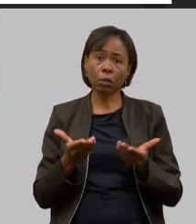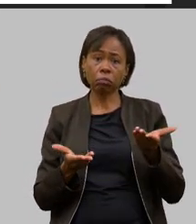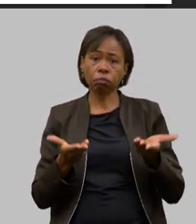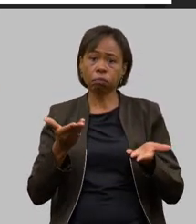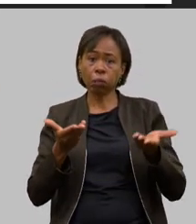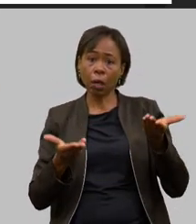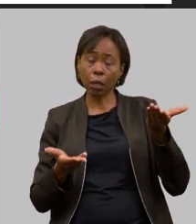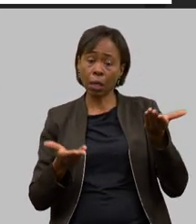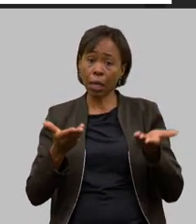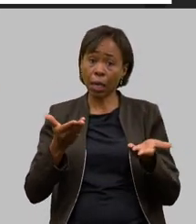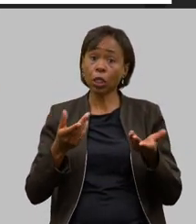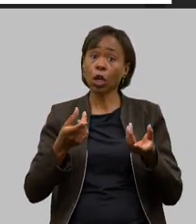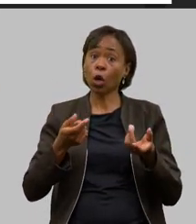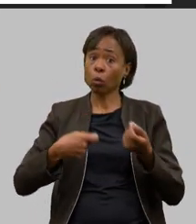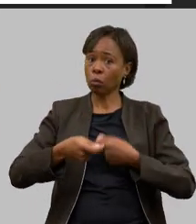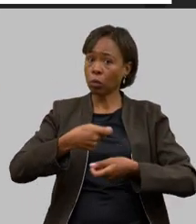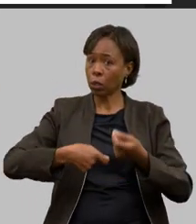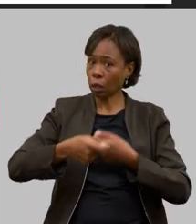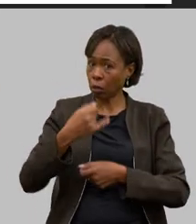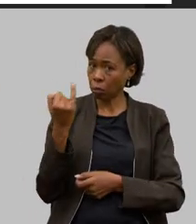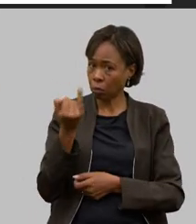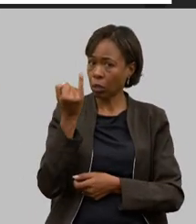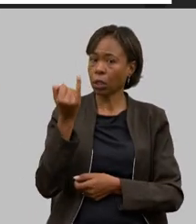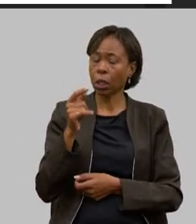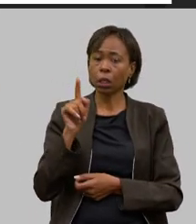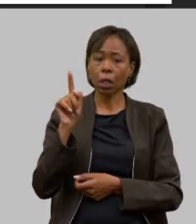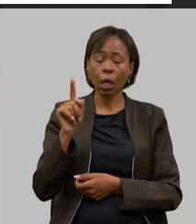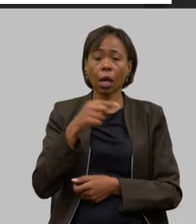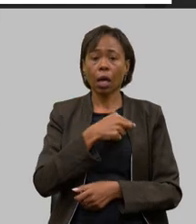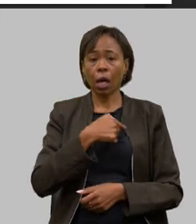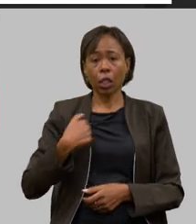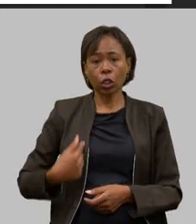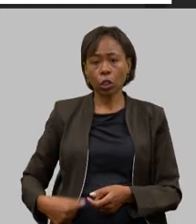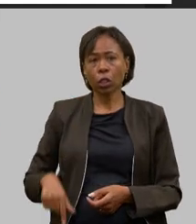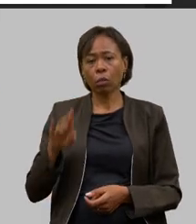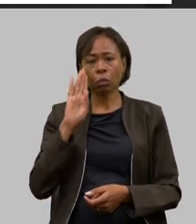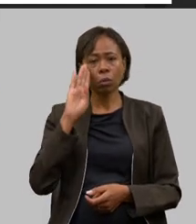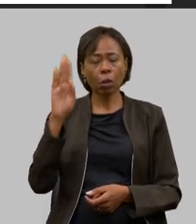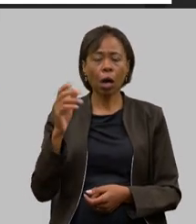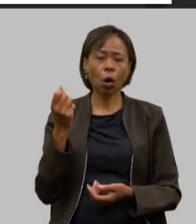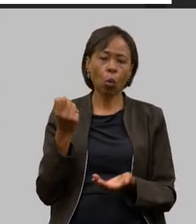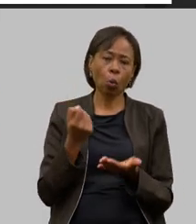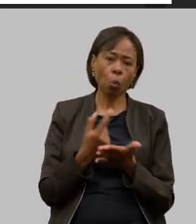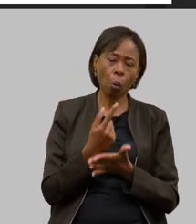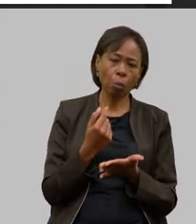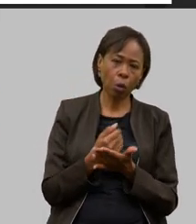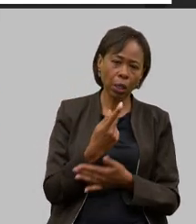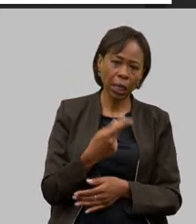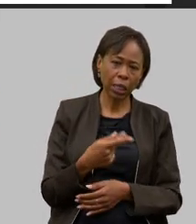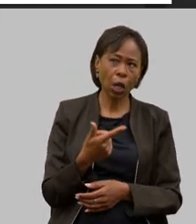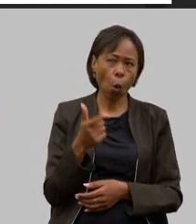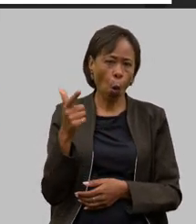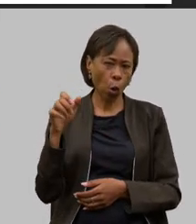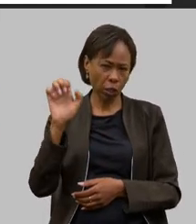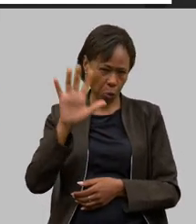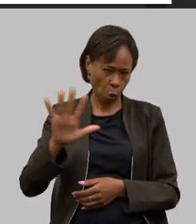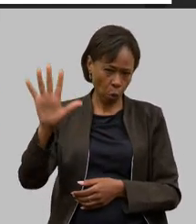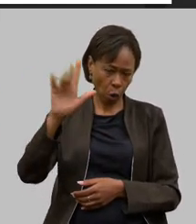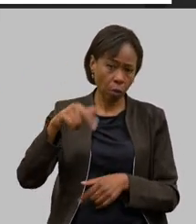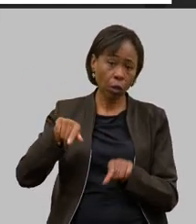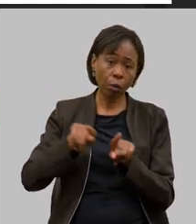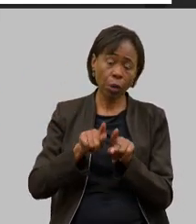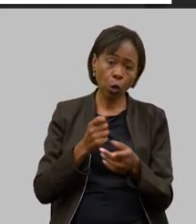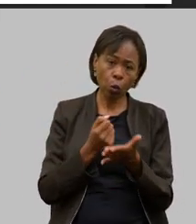fundamental para a gente nós temos a China como nosso principal comprador depois nós temos os países da Europa Itália Alemanha que nos compram café